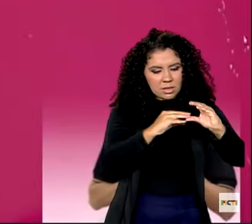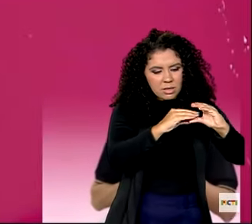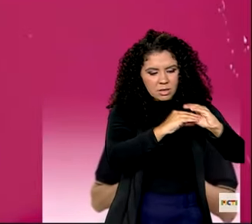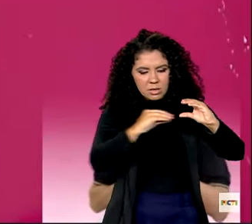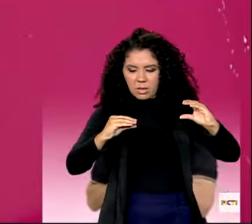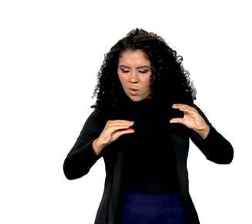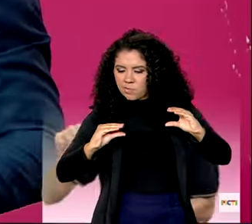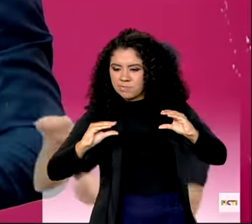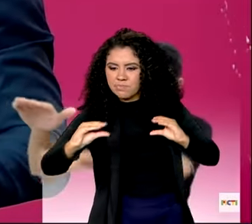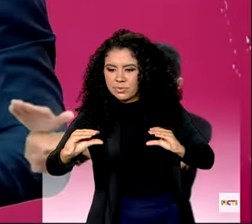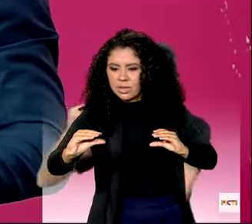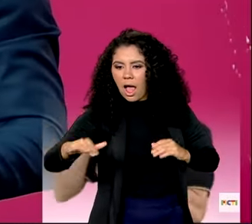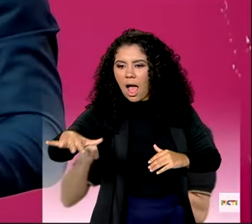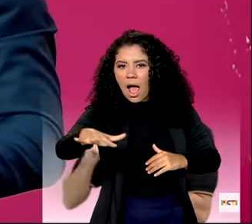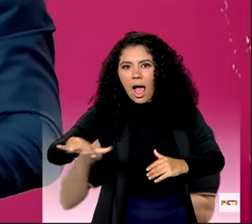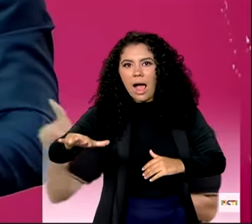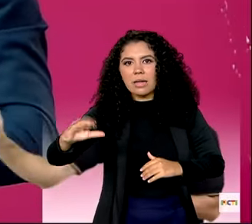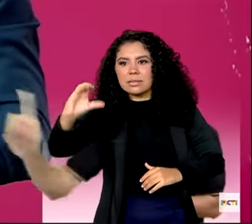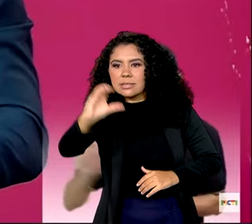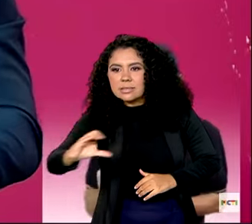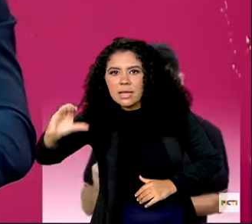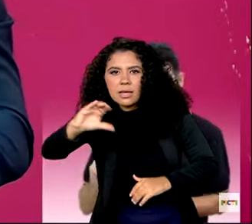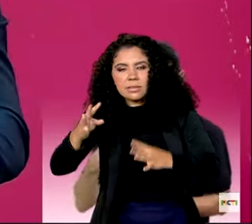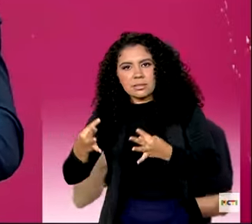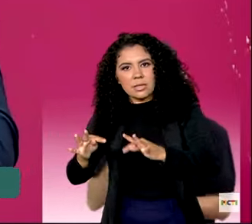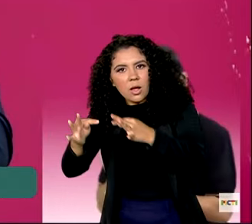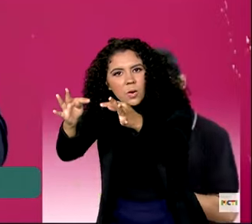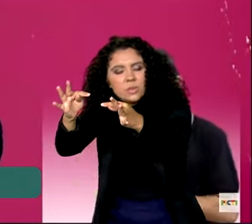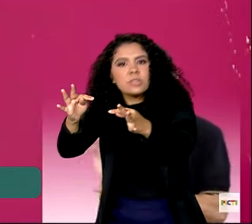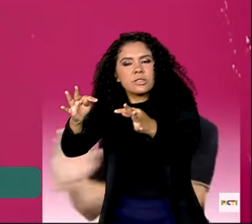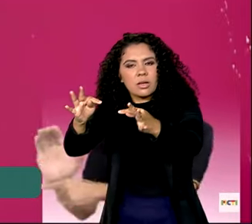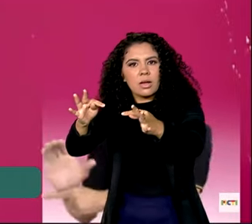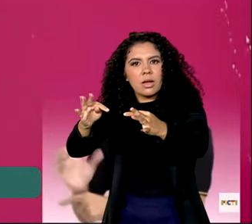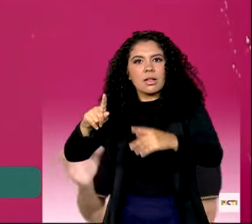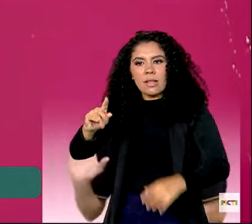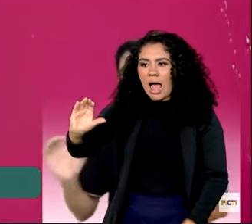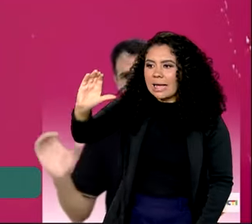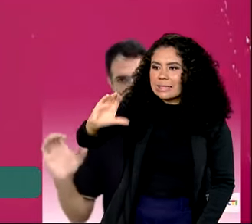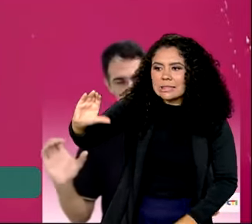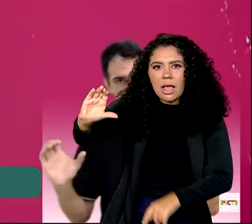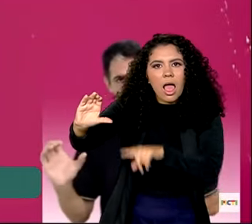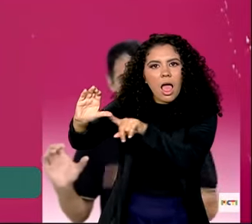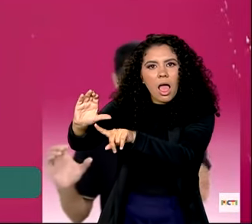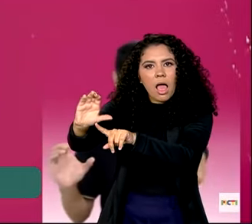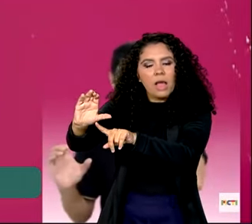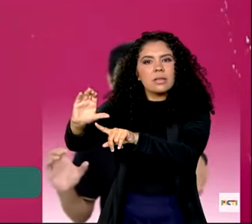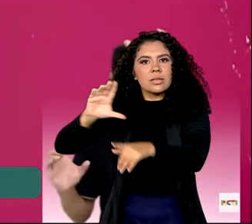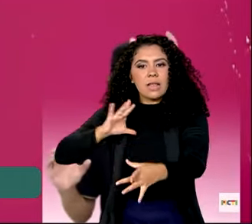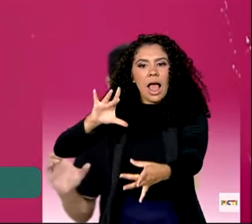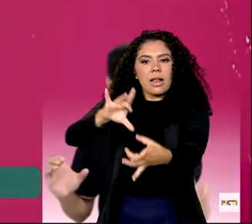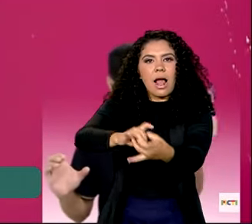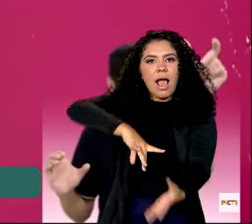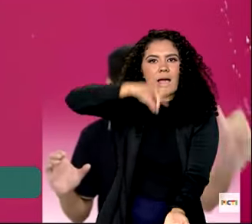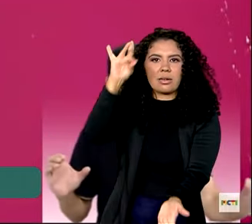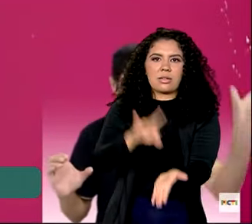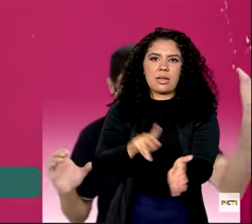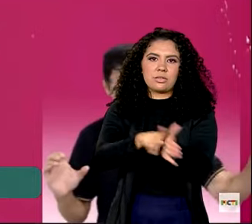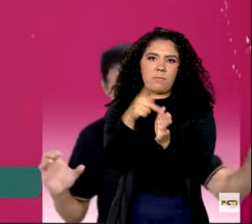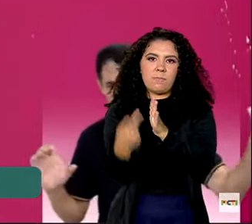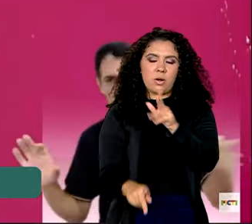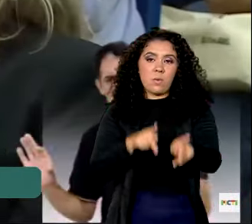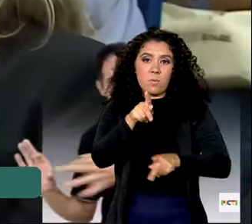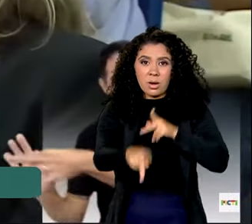da ciência. Fazer com que a ciência pudesse conectar com a realidade da nossa população.